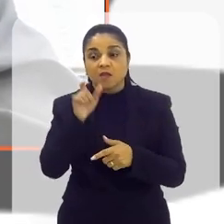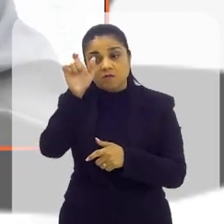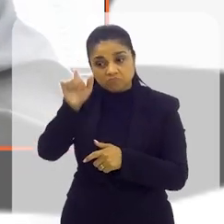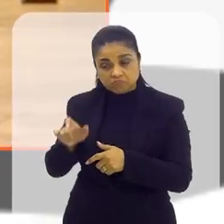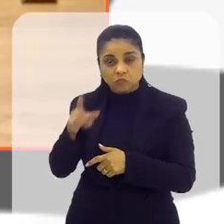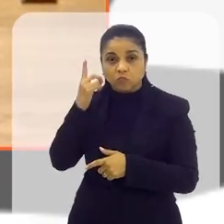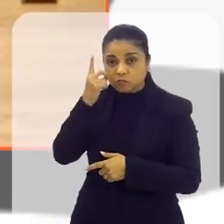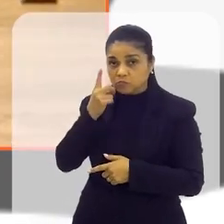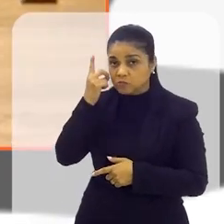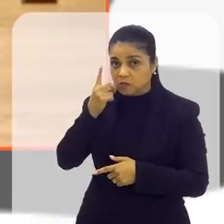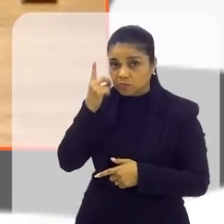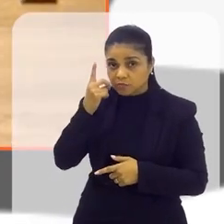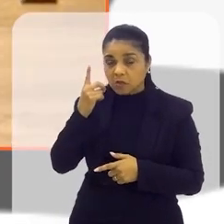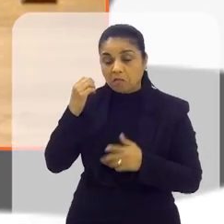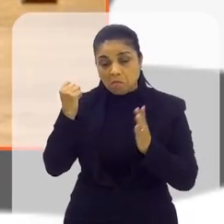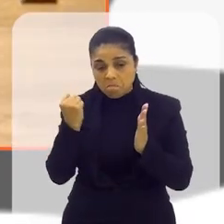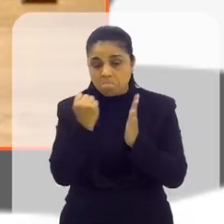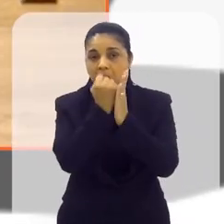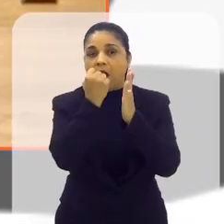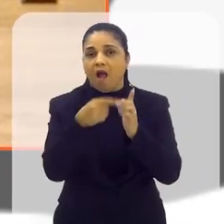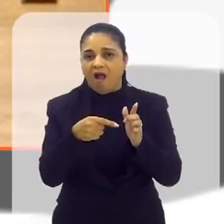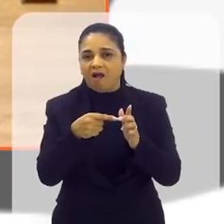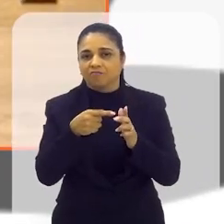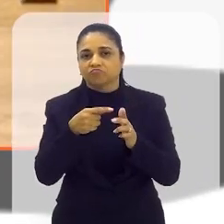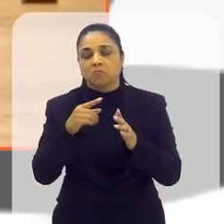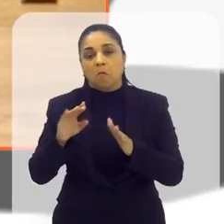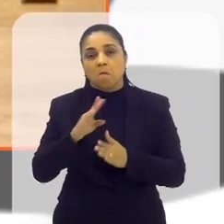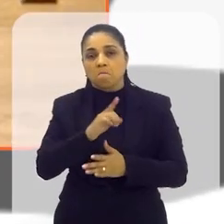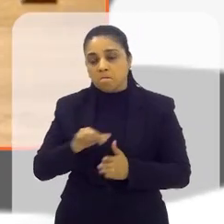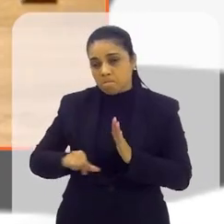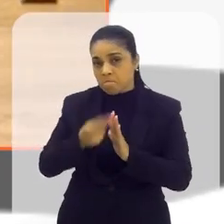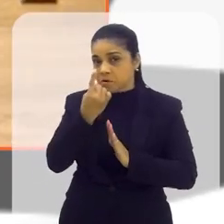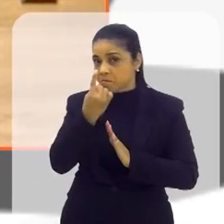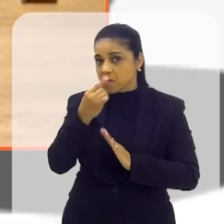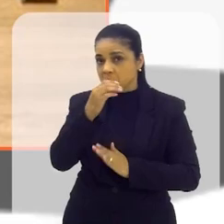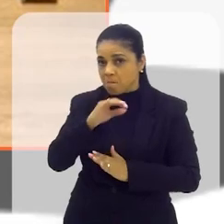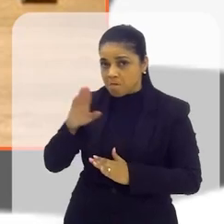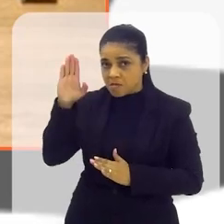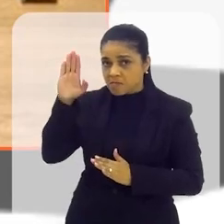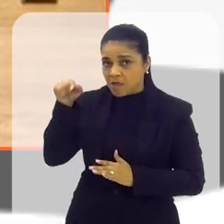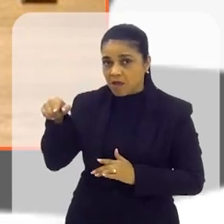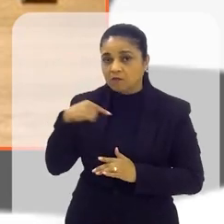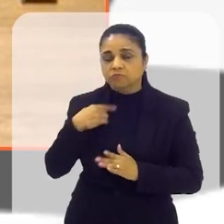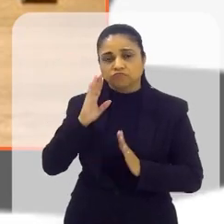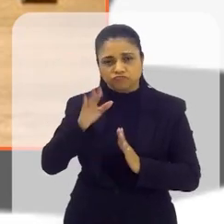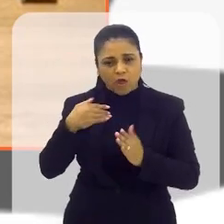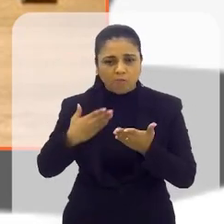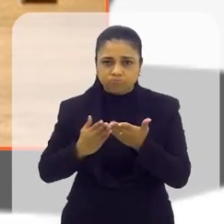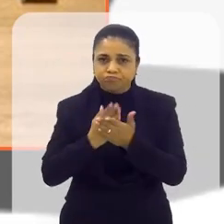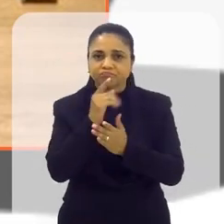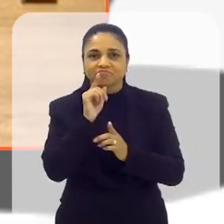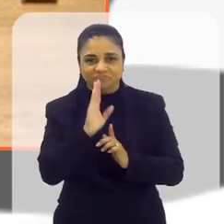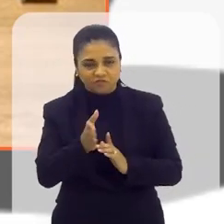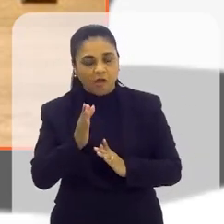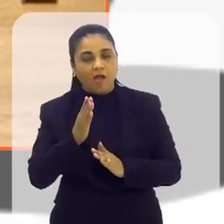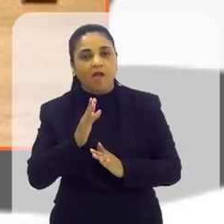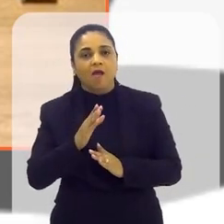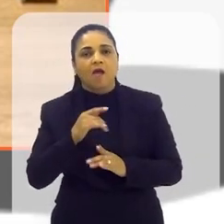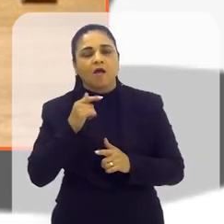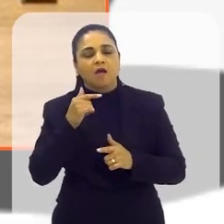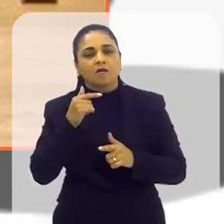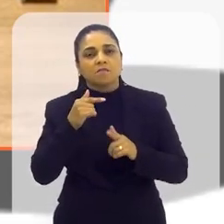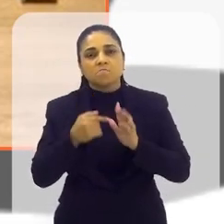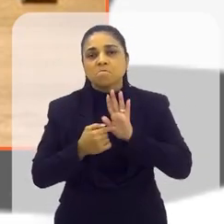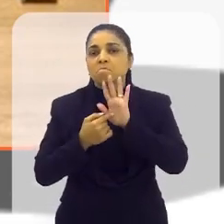Janeiro. É, o senhor é um deputado que traz marcos, né? O senhor, no seu primeiro mandato, já é um homem público testado e aprovado, na